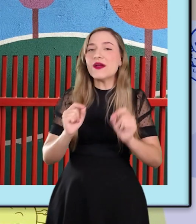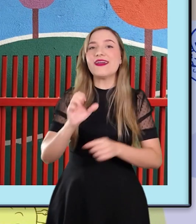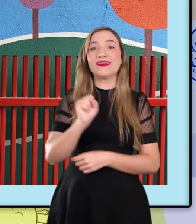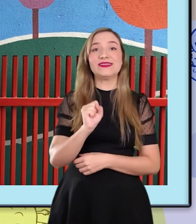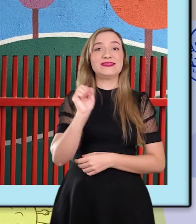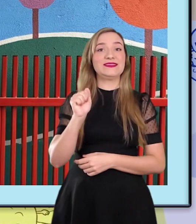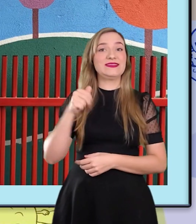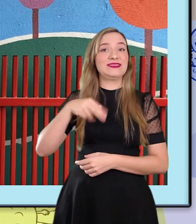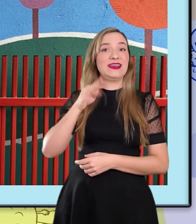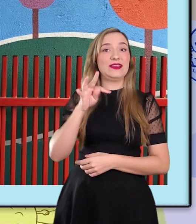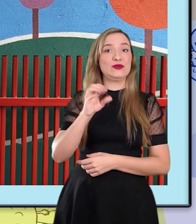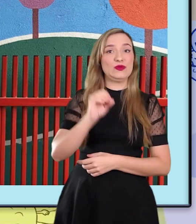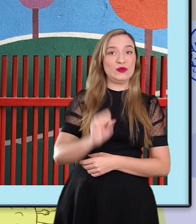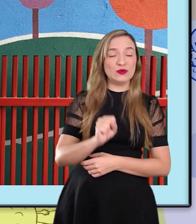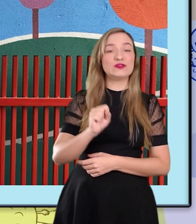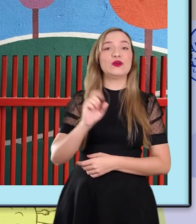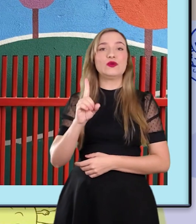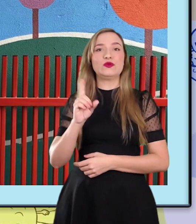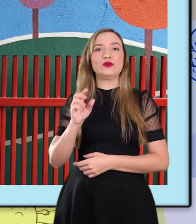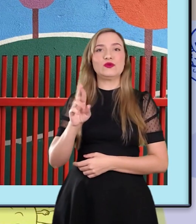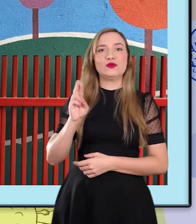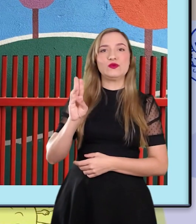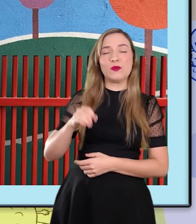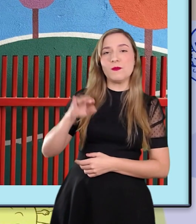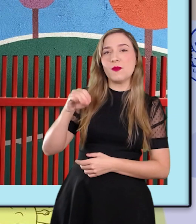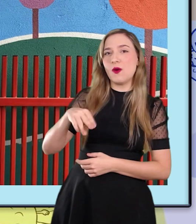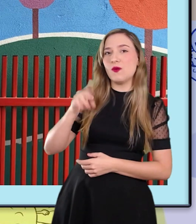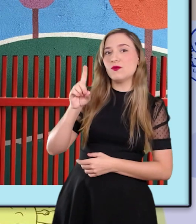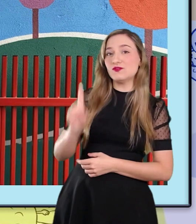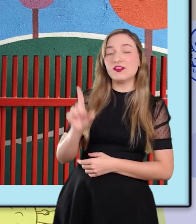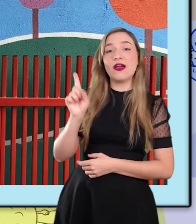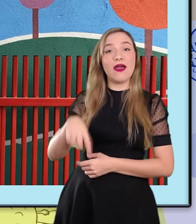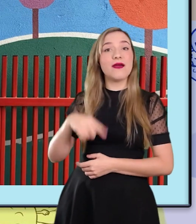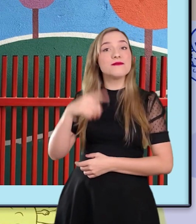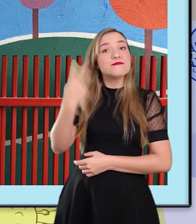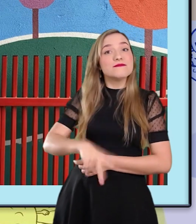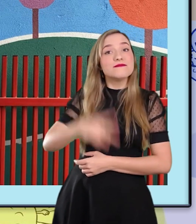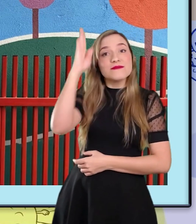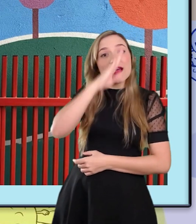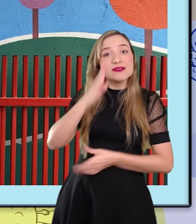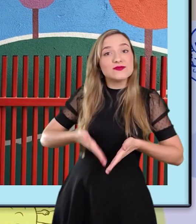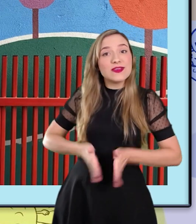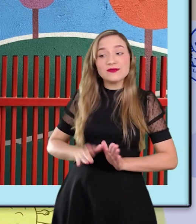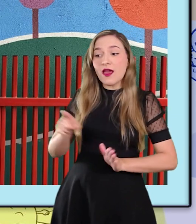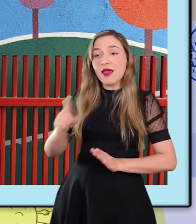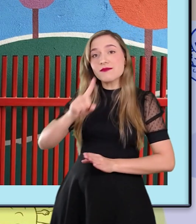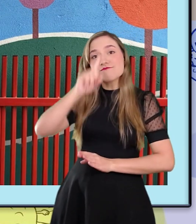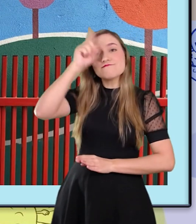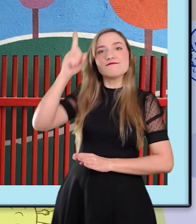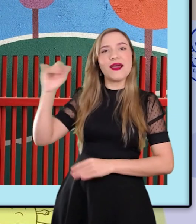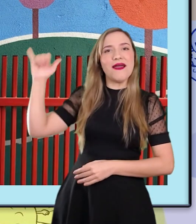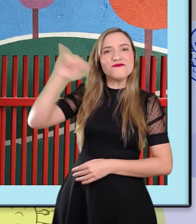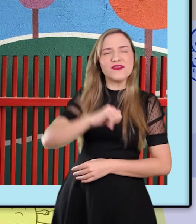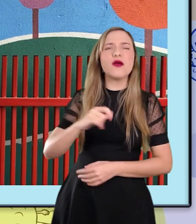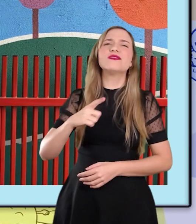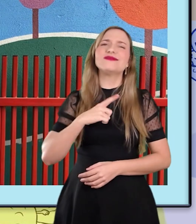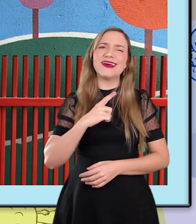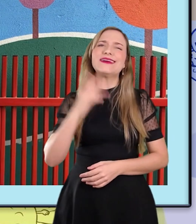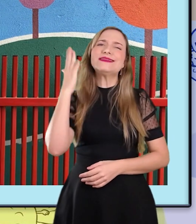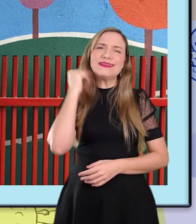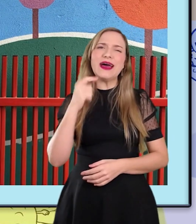Santos Dumont, um brasileiro, que inventou o avião. Vimos também que teve muitas